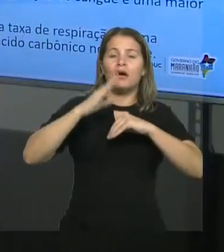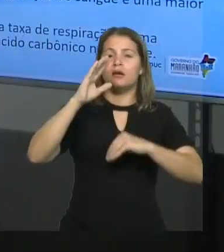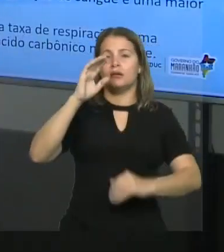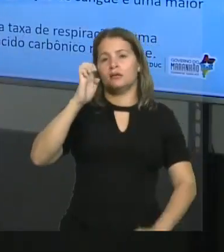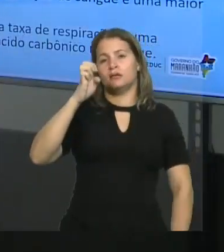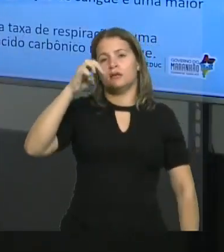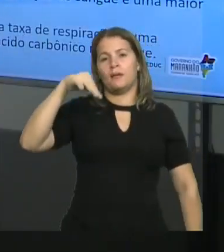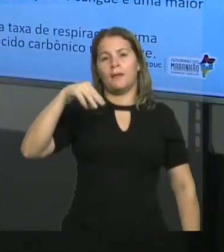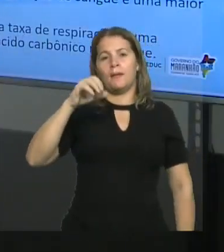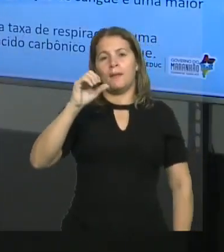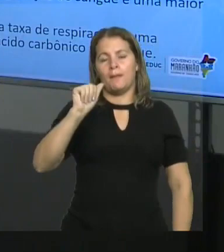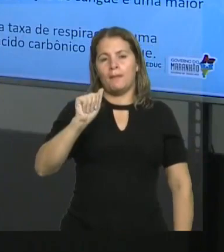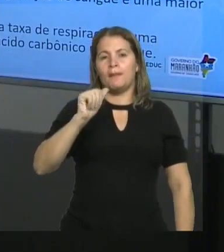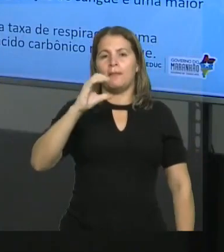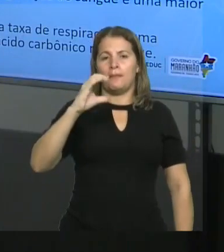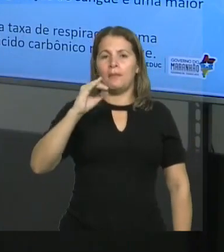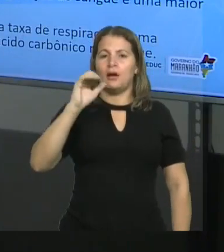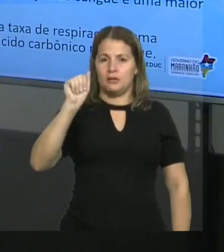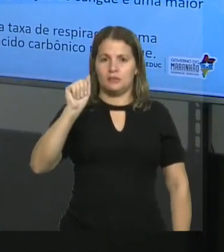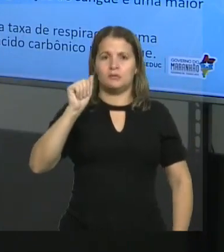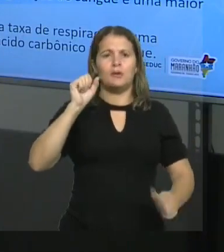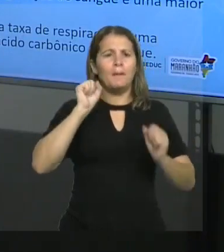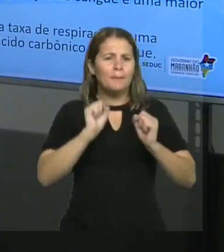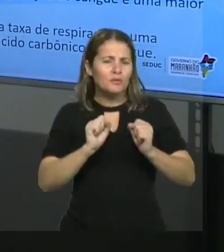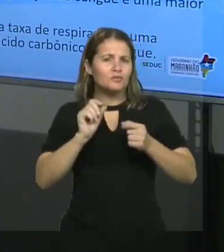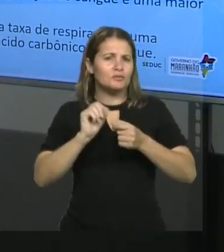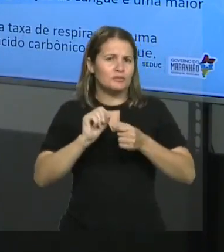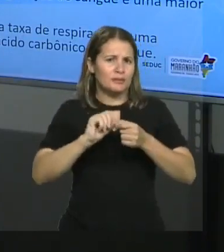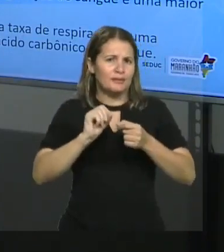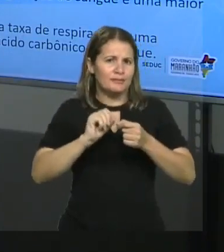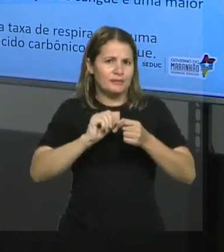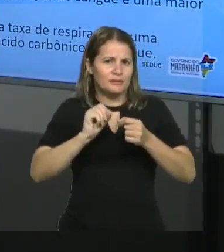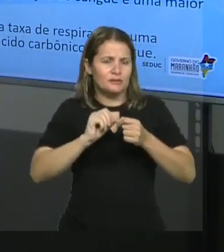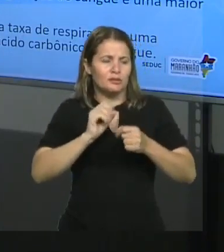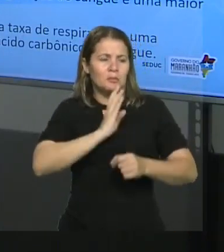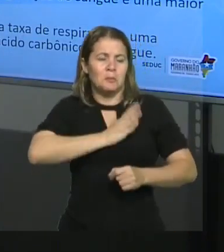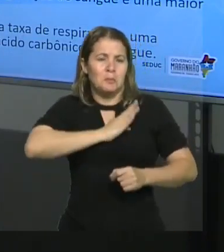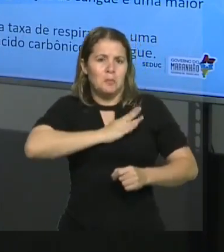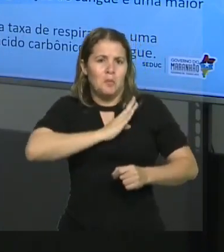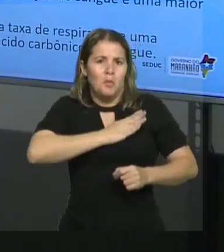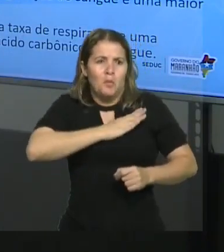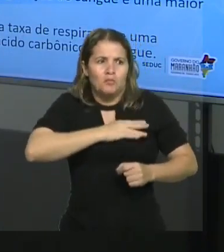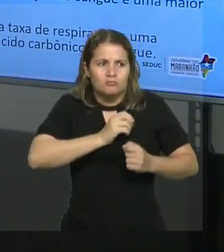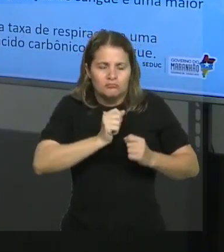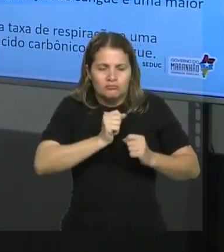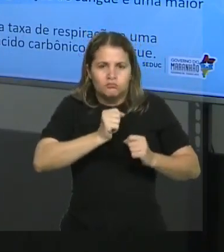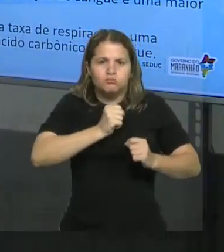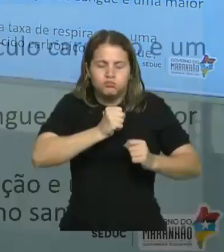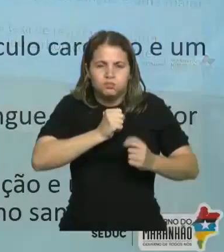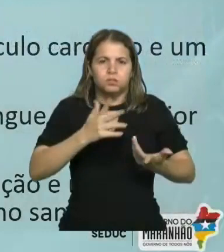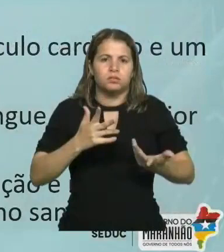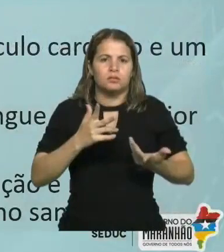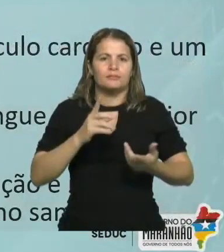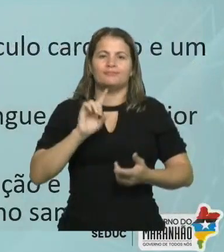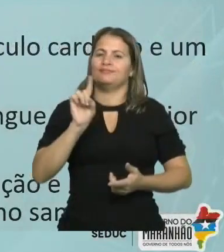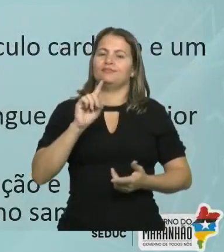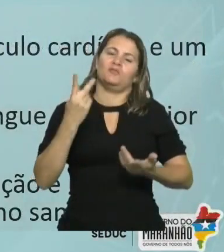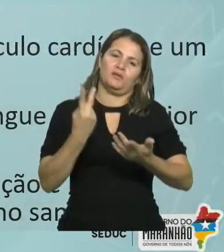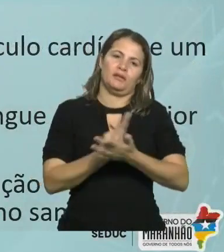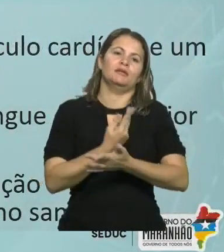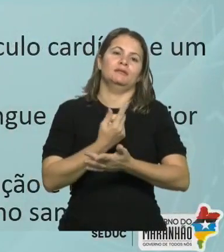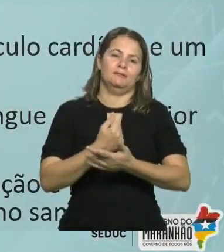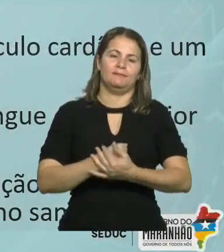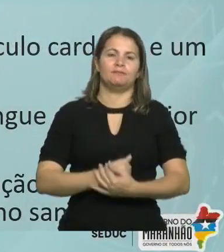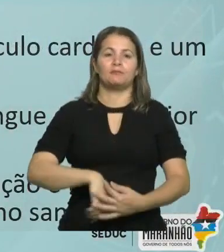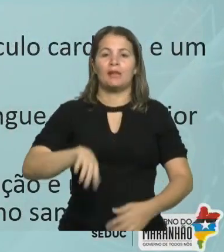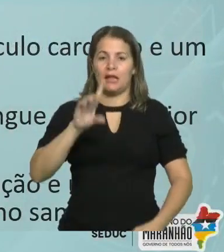sobrecarga no músculo cardíaco e um possível infarto miocárdio? Não. Letra D, a maior